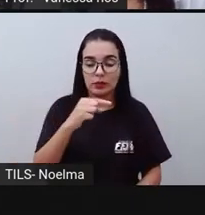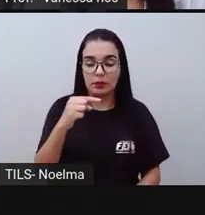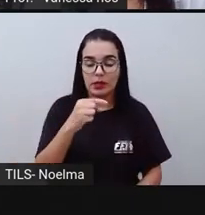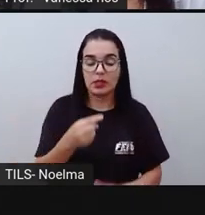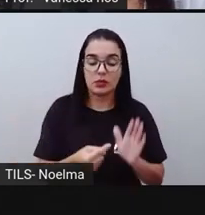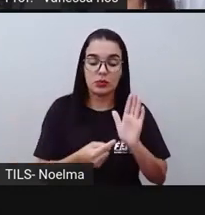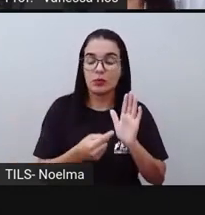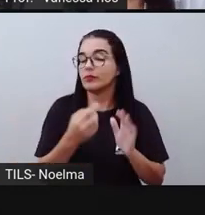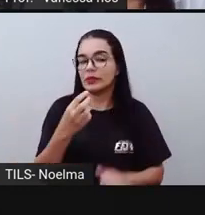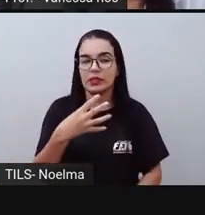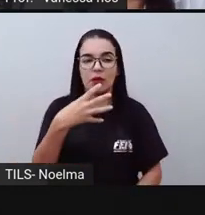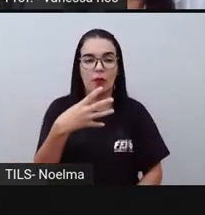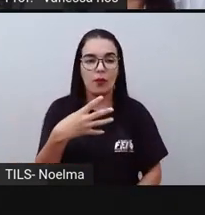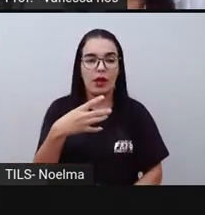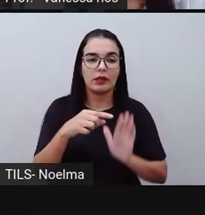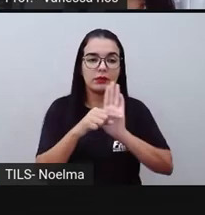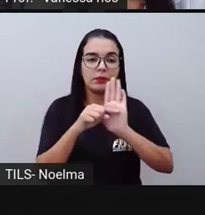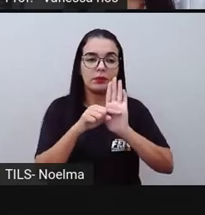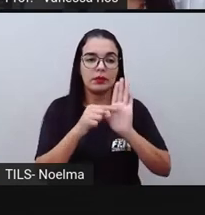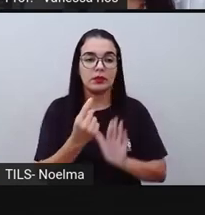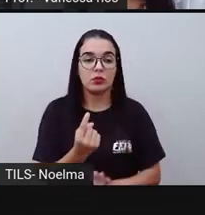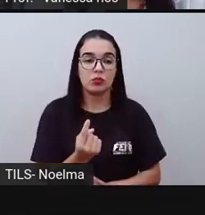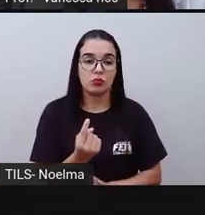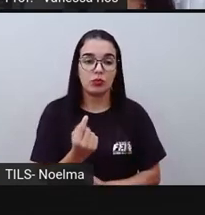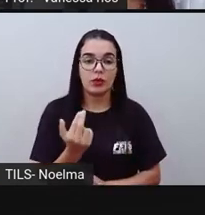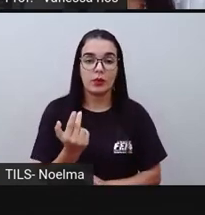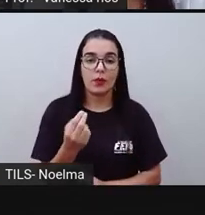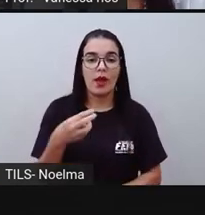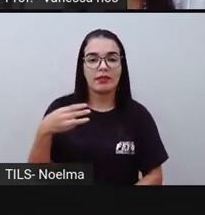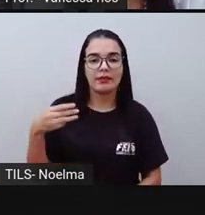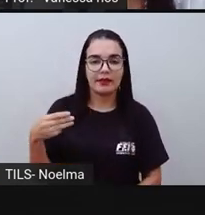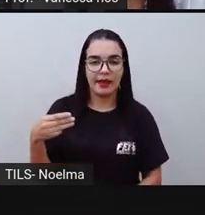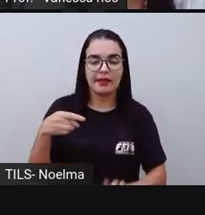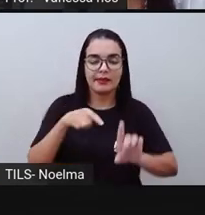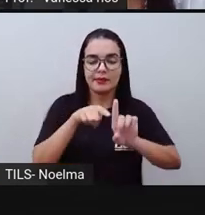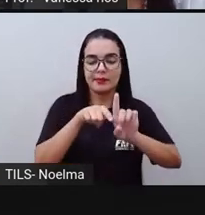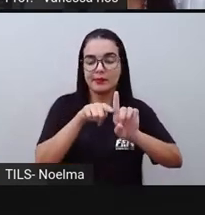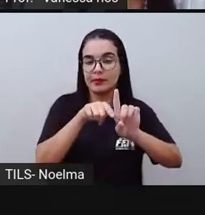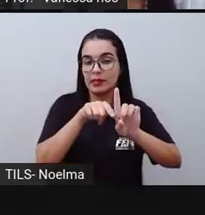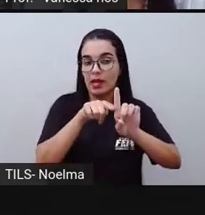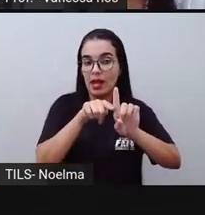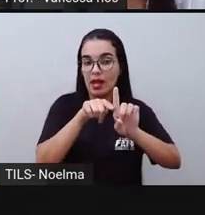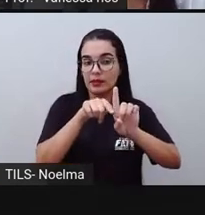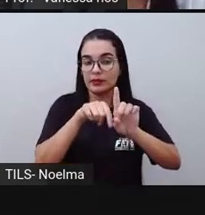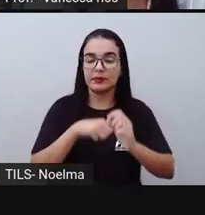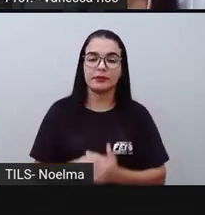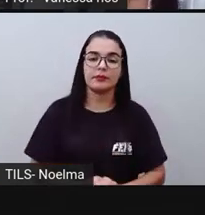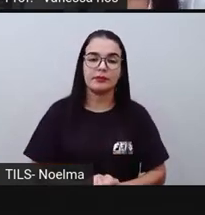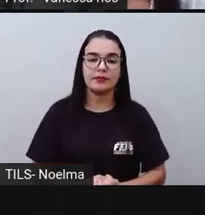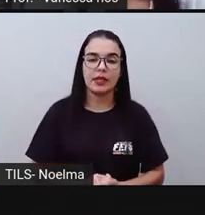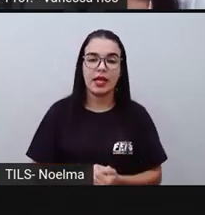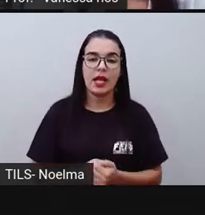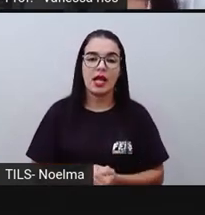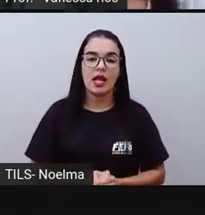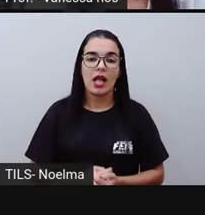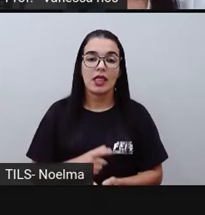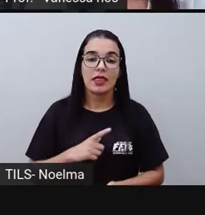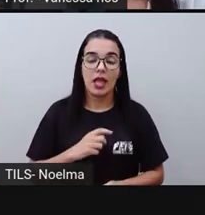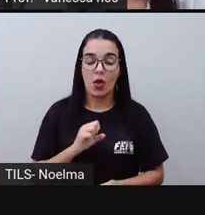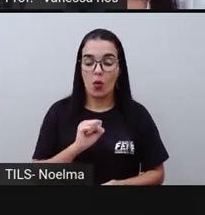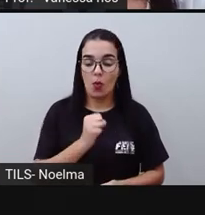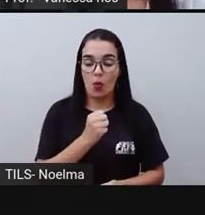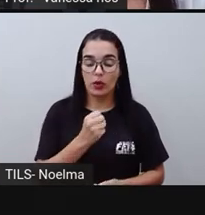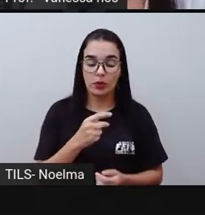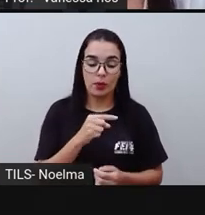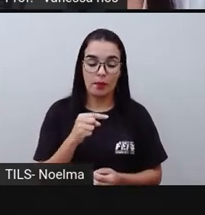3 unidades, estão em dados aí que eles estão aqui, na ordem das unidades. E agora eu tenho 8